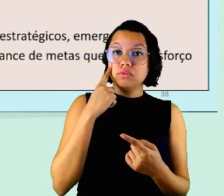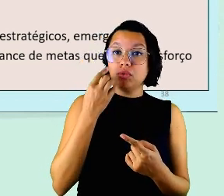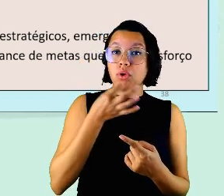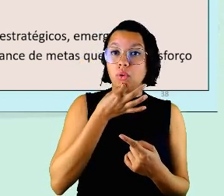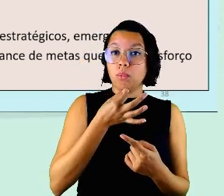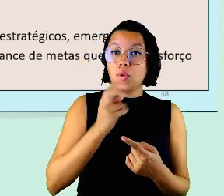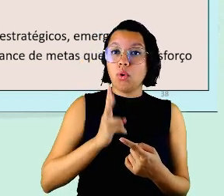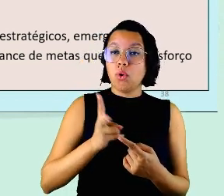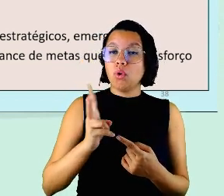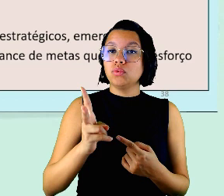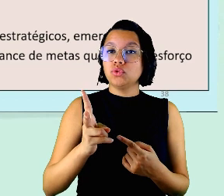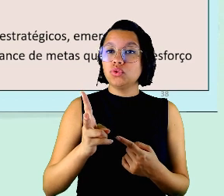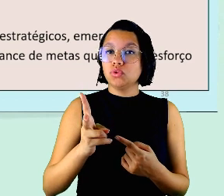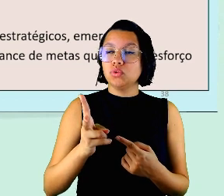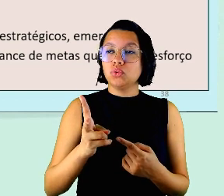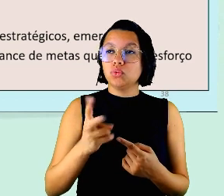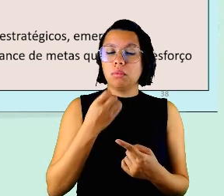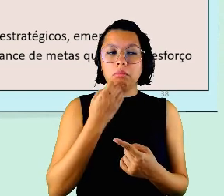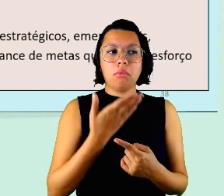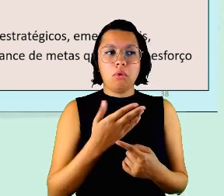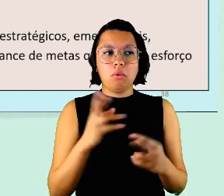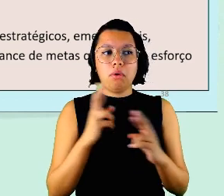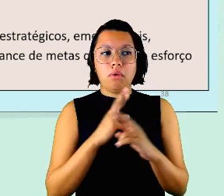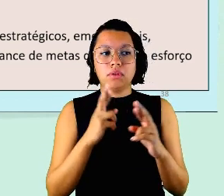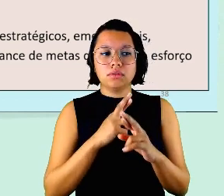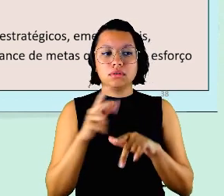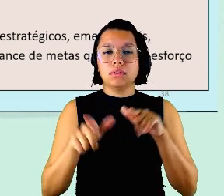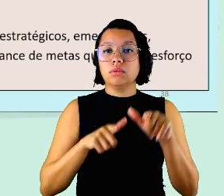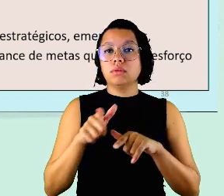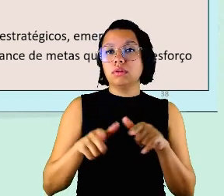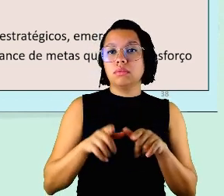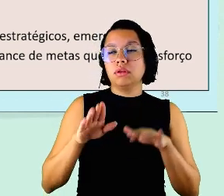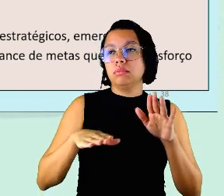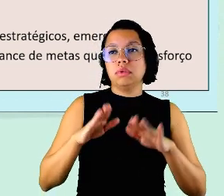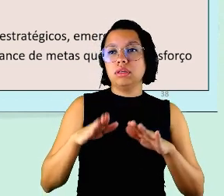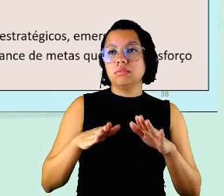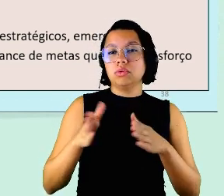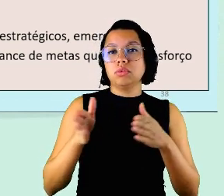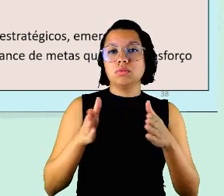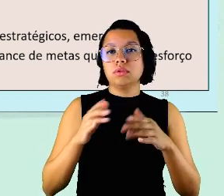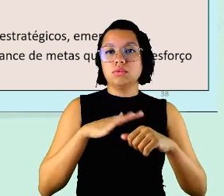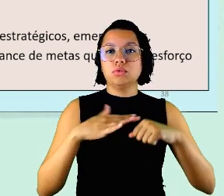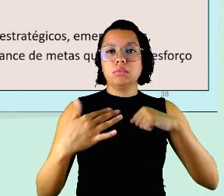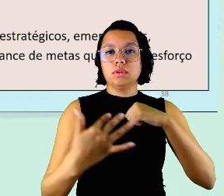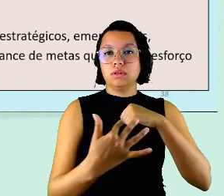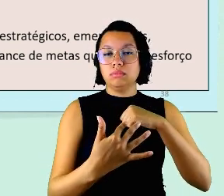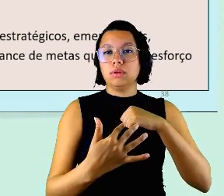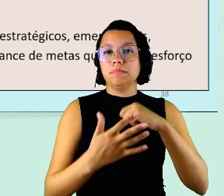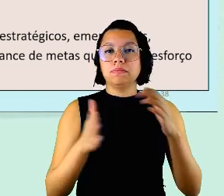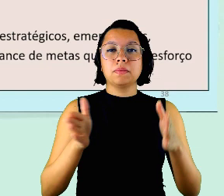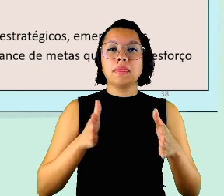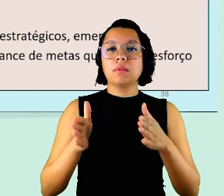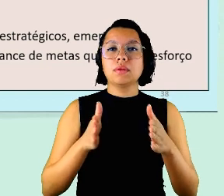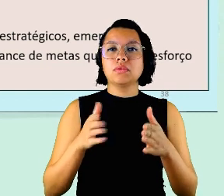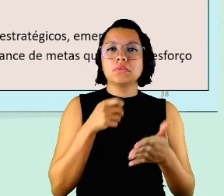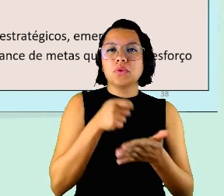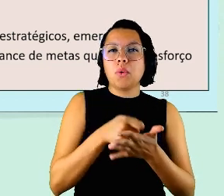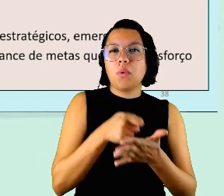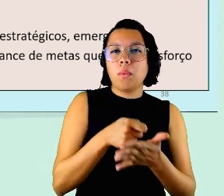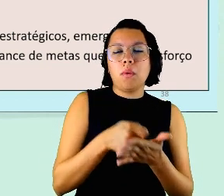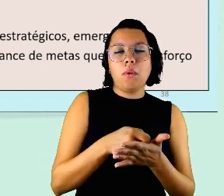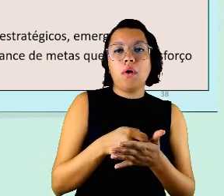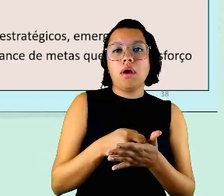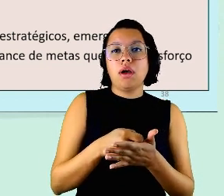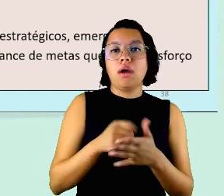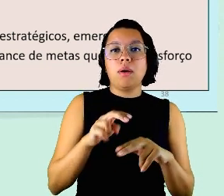extremamente favorável o teletrabalho mesmo numa situação de pandemia e de uma situação de compulsoriedade né